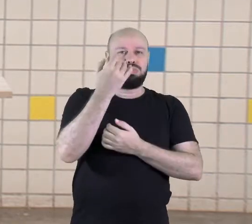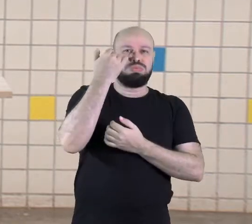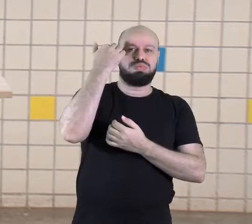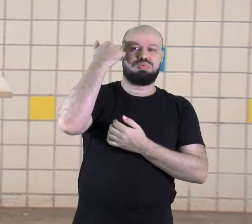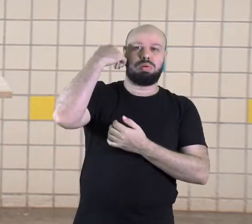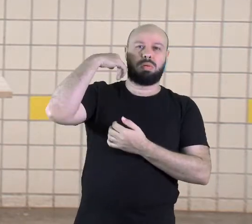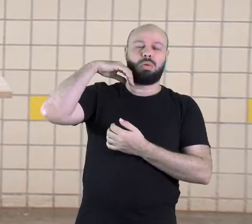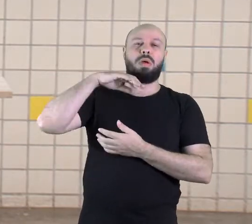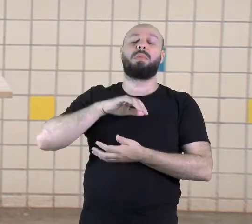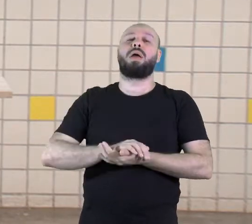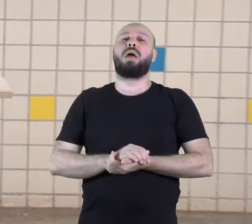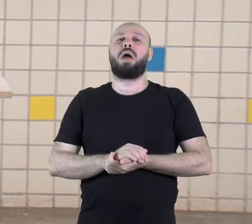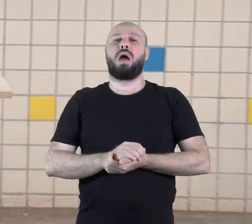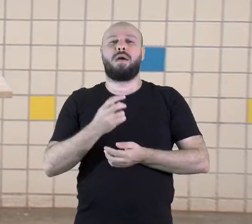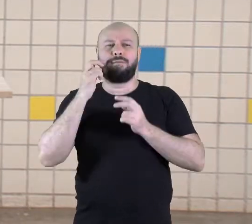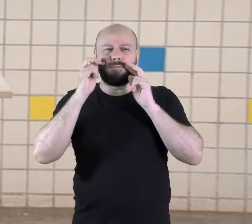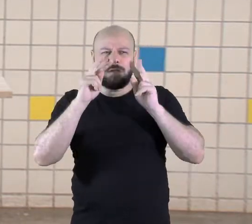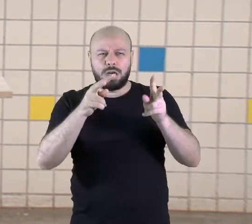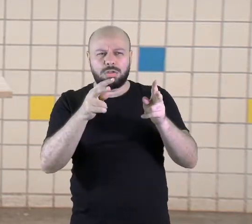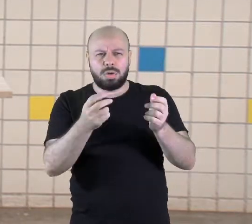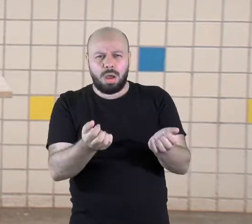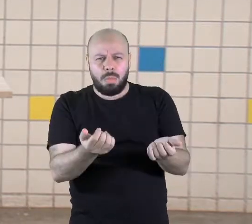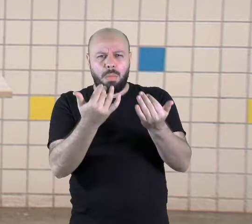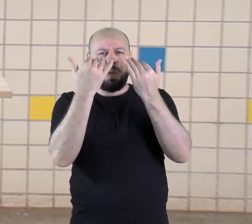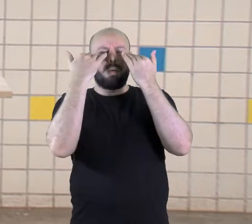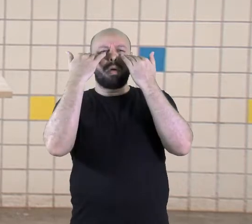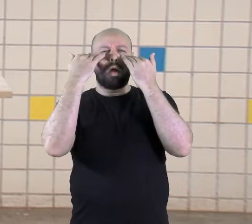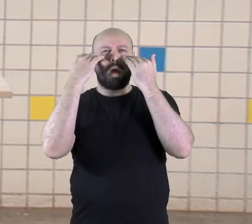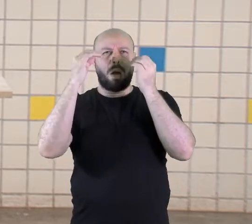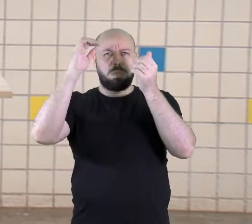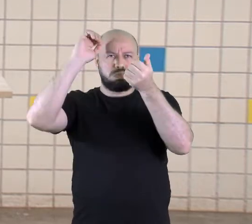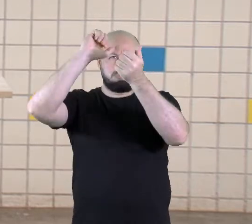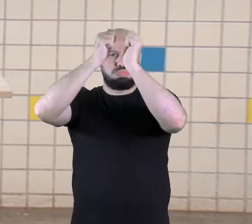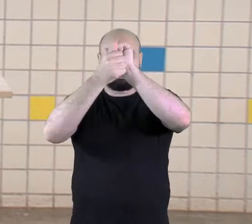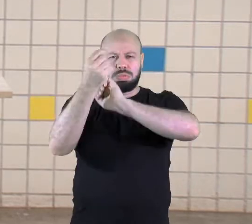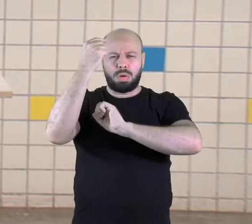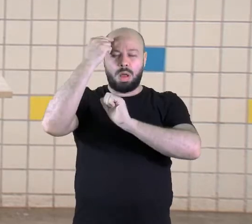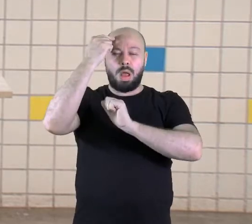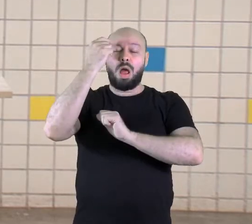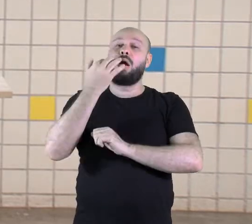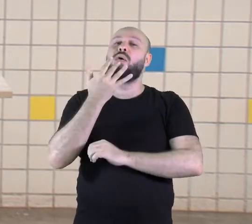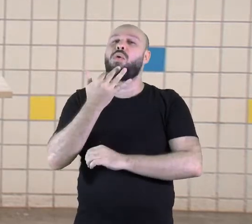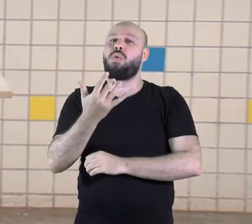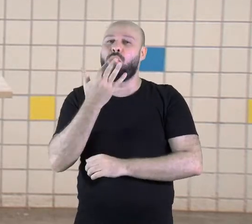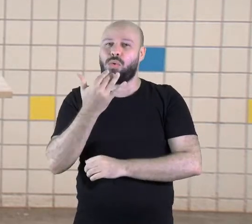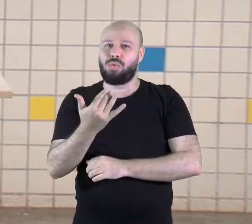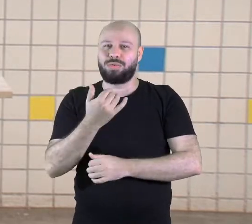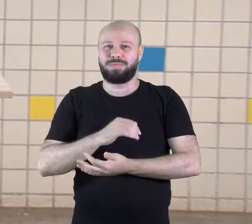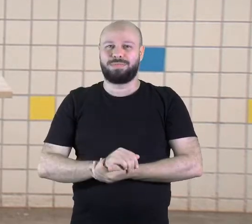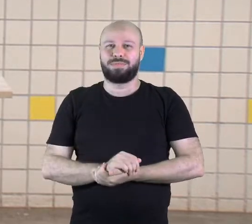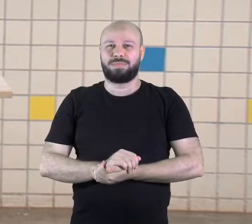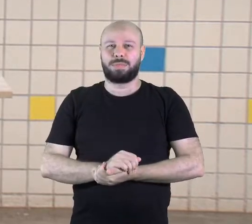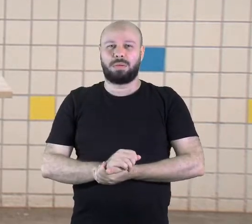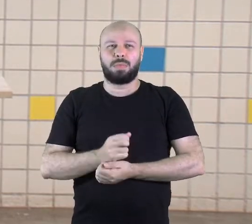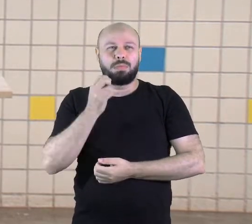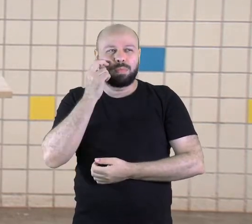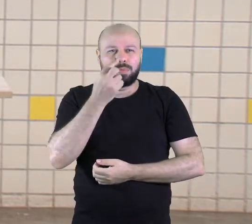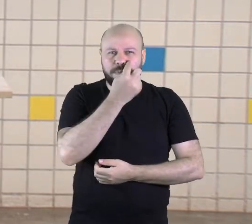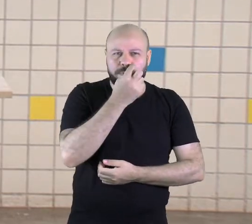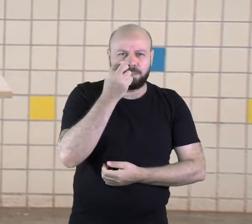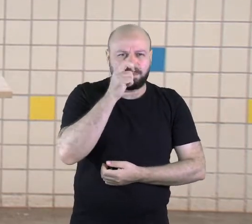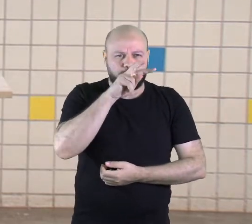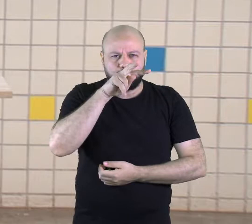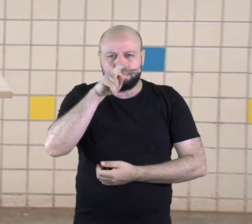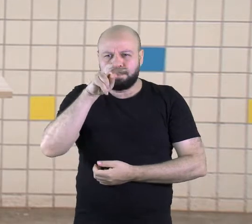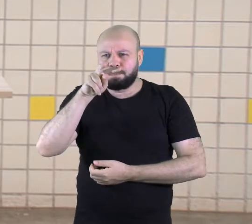vejo, recebo, transformo em cores. Olhando com meus